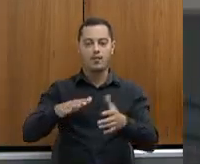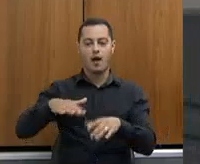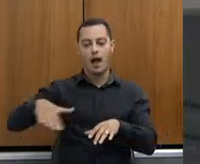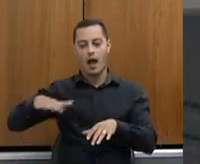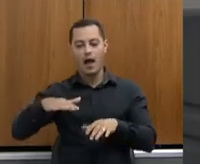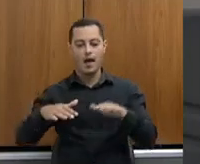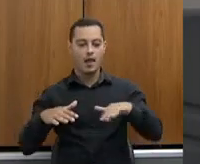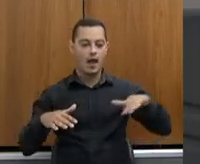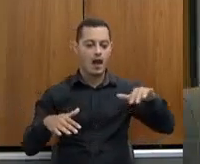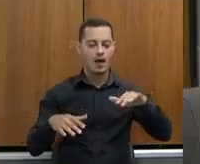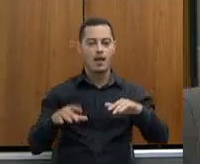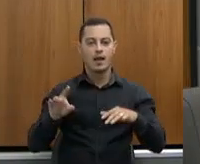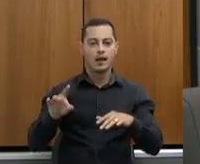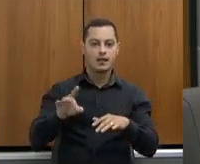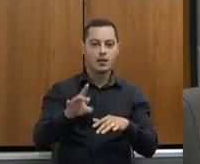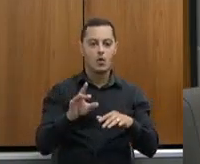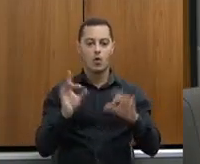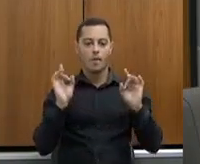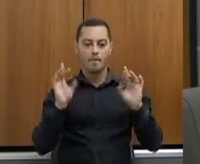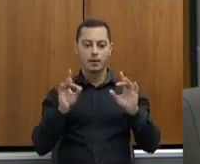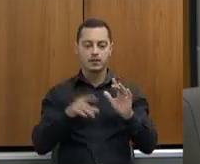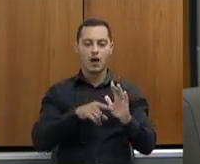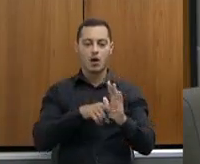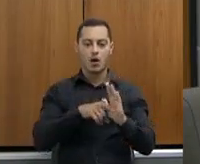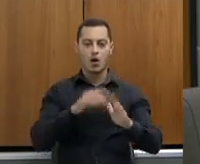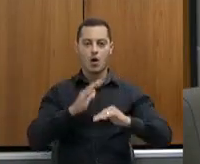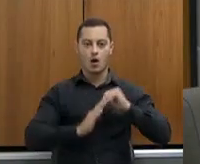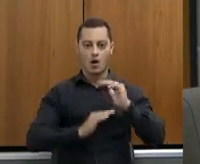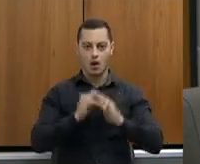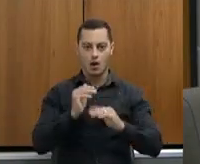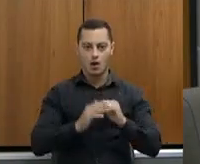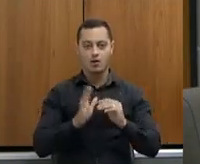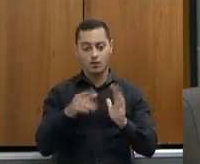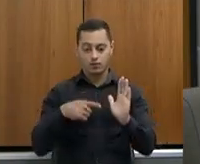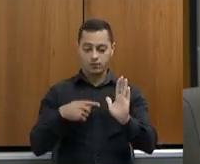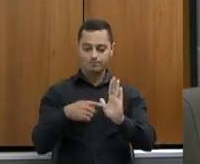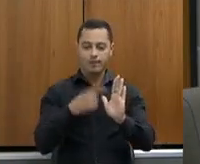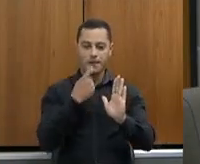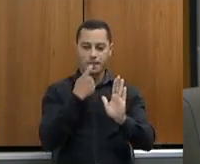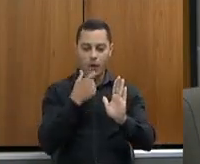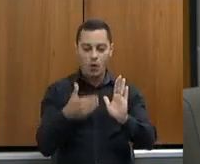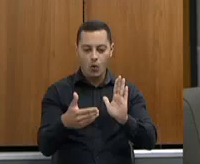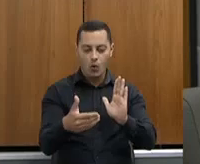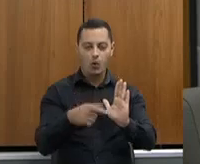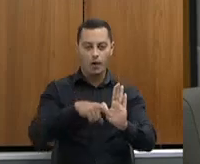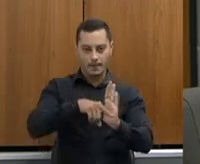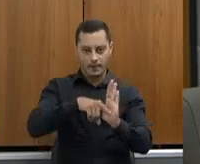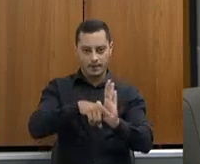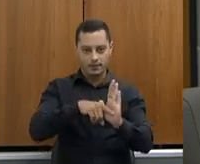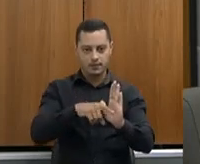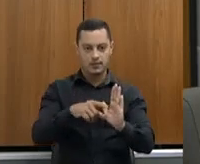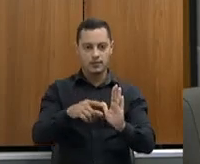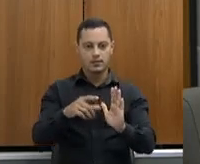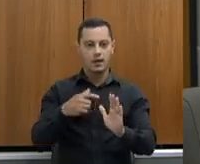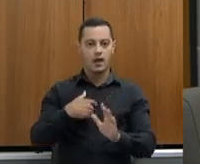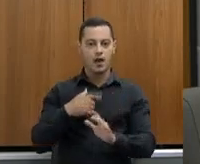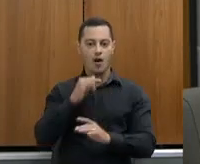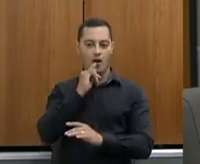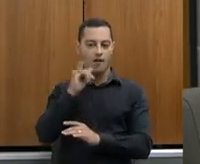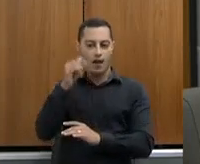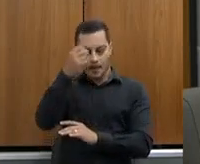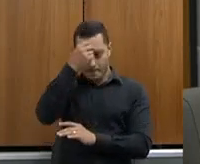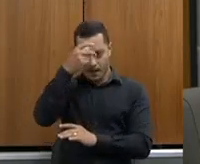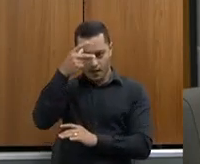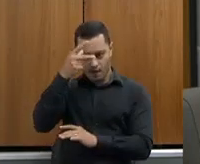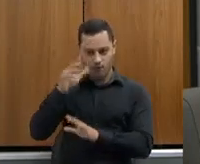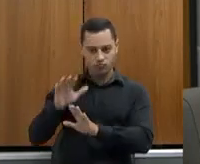com os especialistas. Foi um primeiro movimento que a gente fez. E, agora, é um estudo ainda preliminar, não tem nenhuma decisão ainda, eu falei isso para o prefeito, o prefeito até falou, se